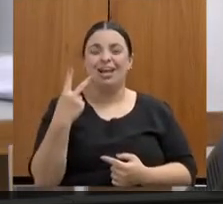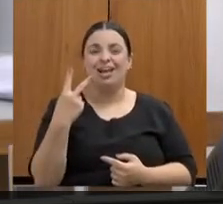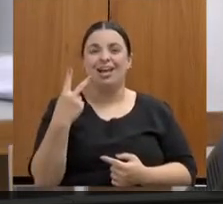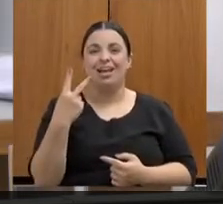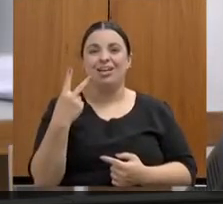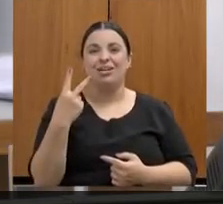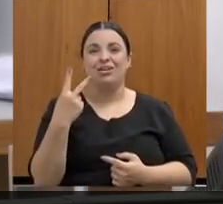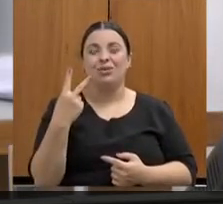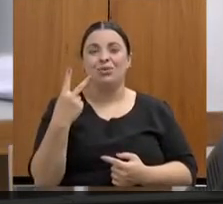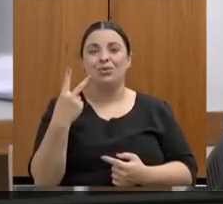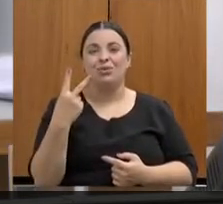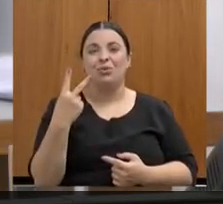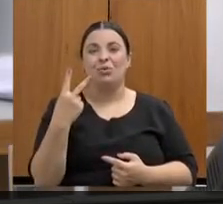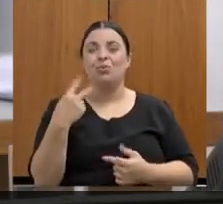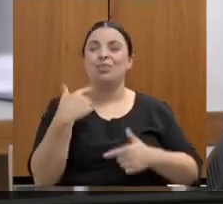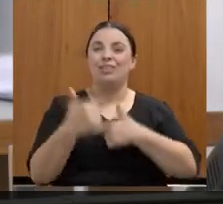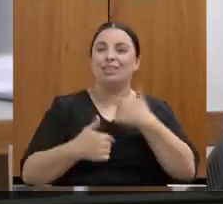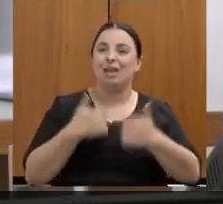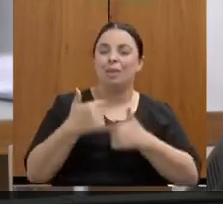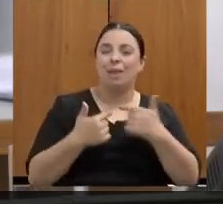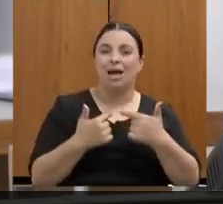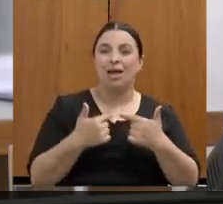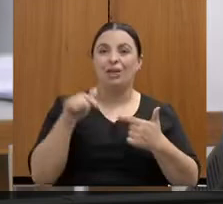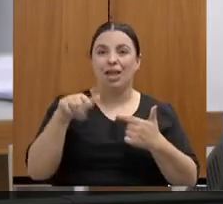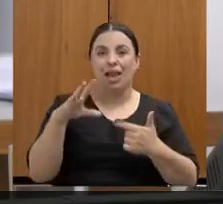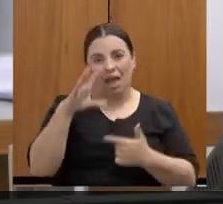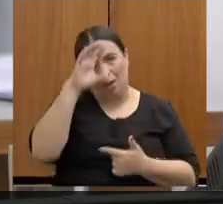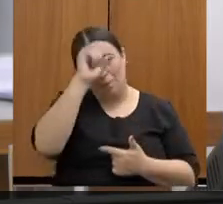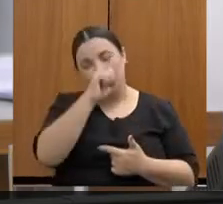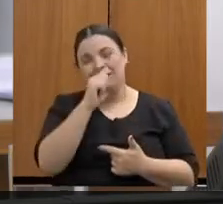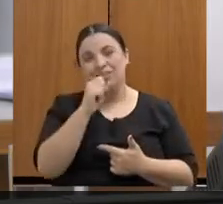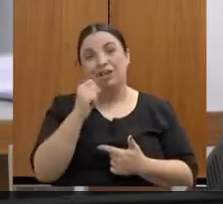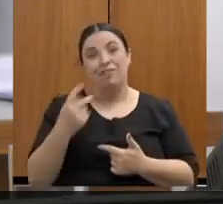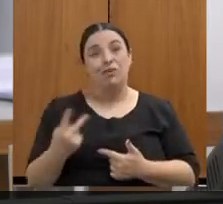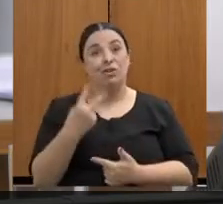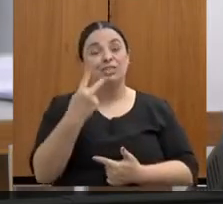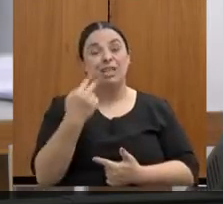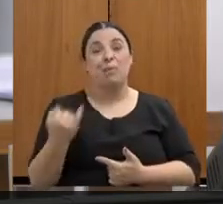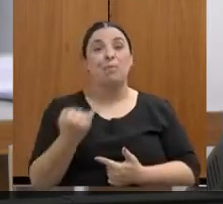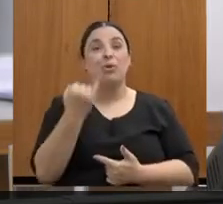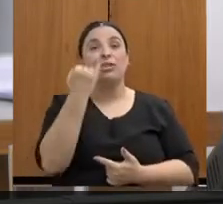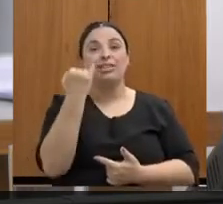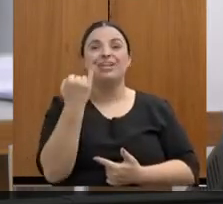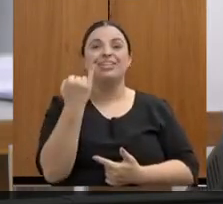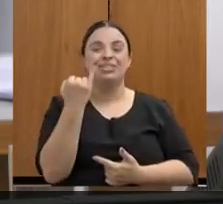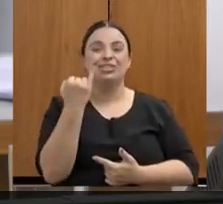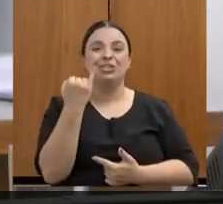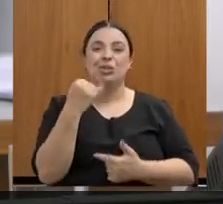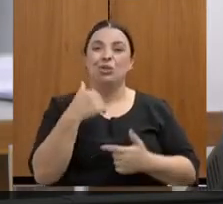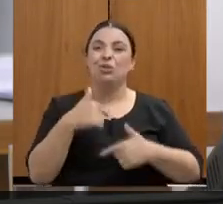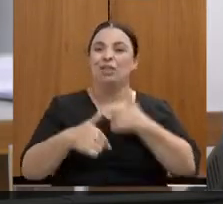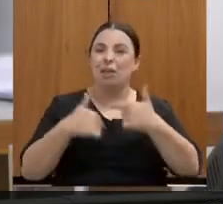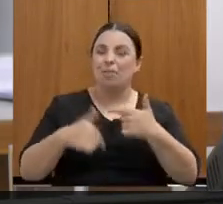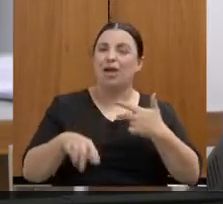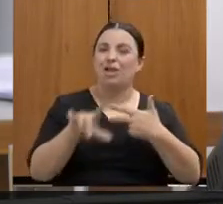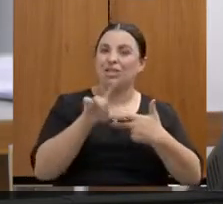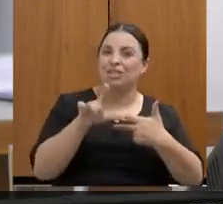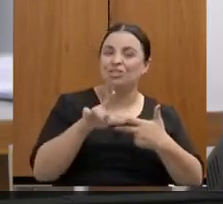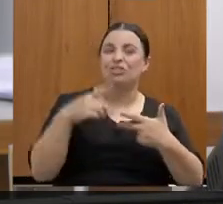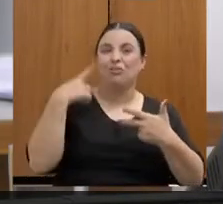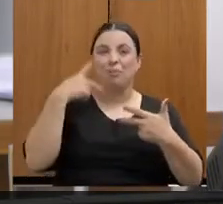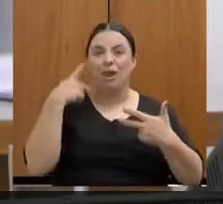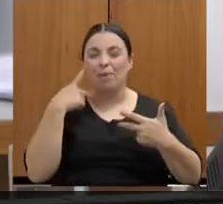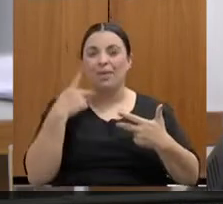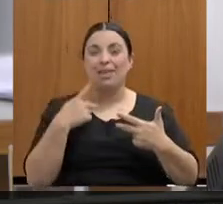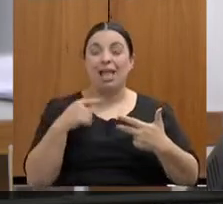importância da atividade legislativa, da atividade parlamentar, com isso ela se interessa e ela, inclusive,